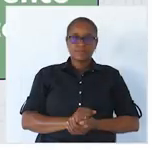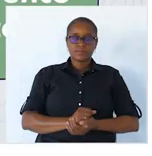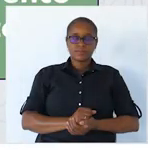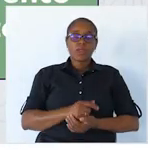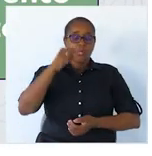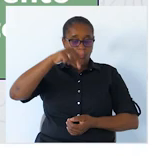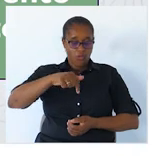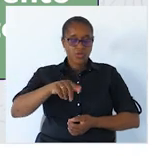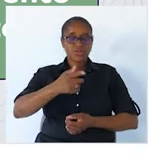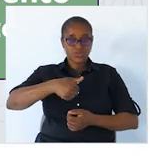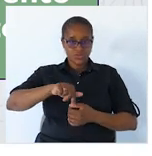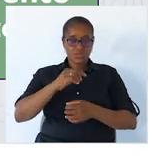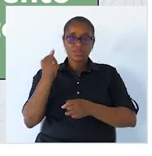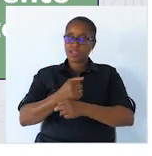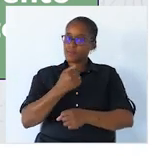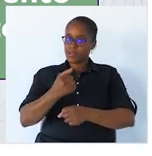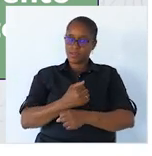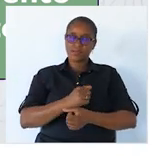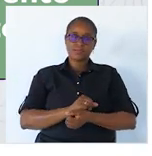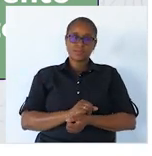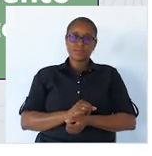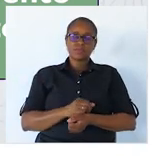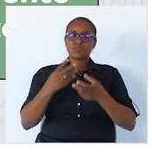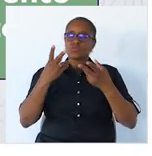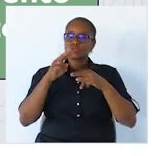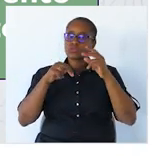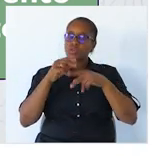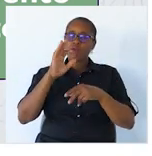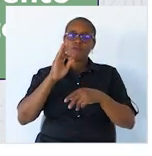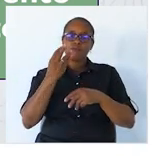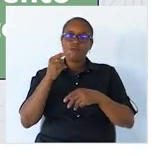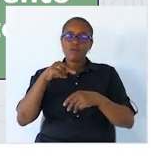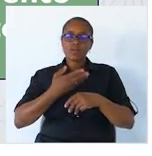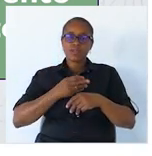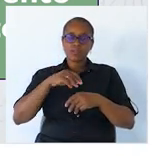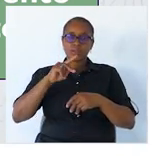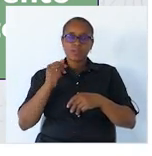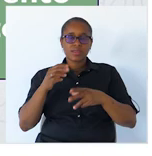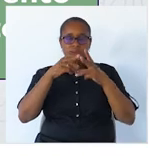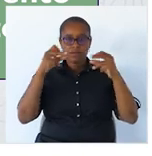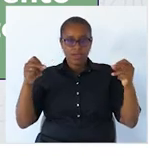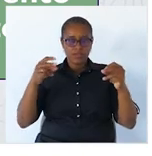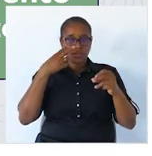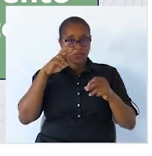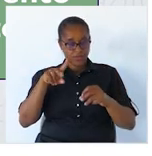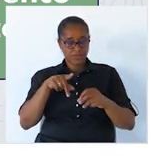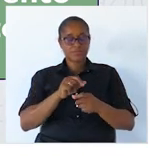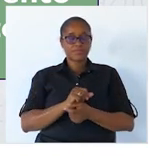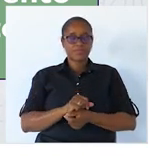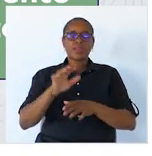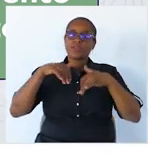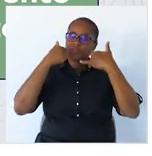Hoje, nós trabalhamos os constituintes fundamentais da frase. Foi revisão.